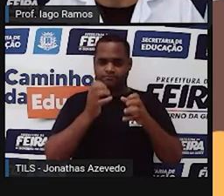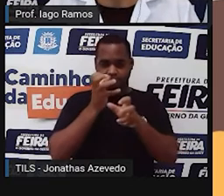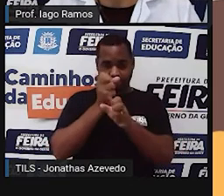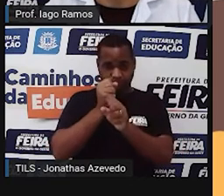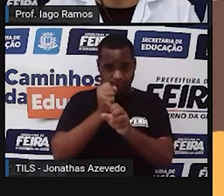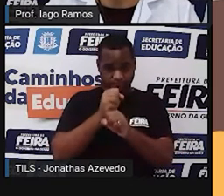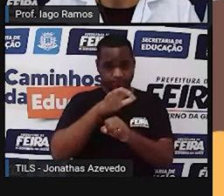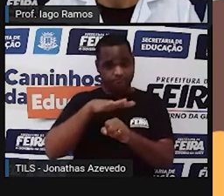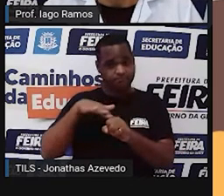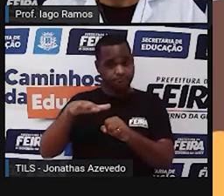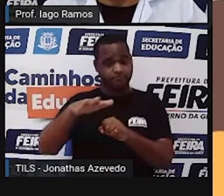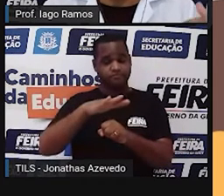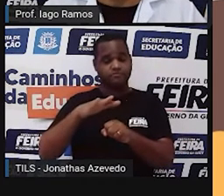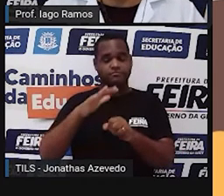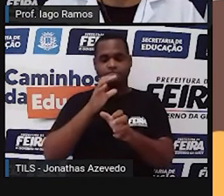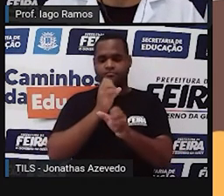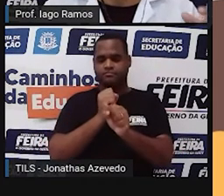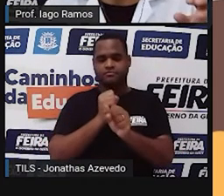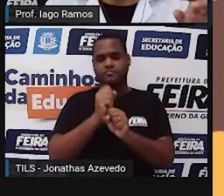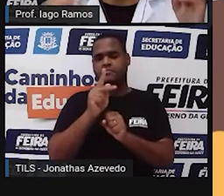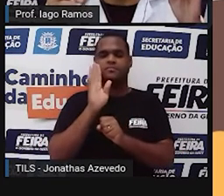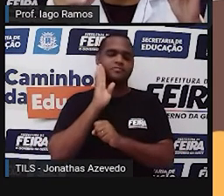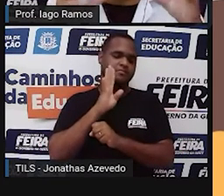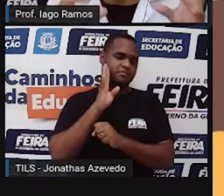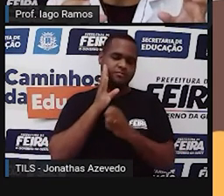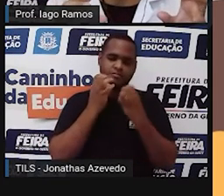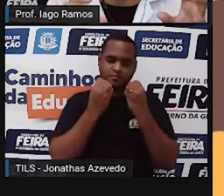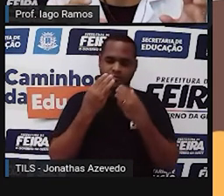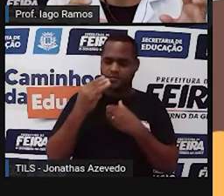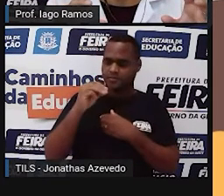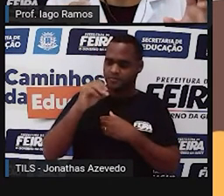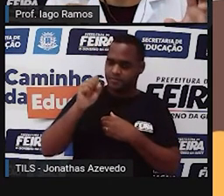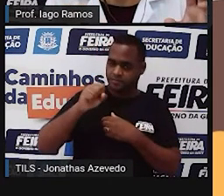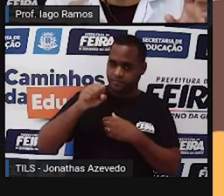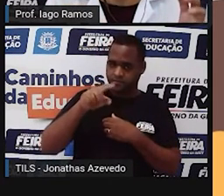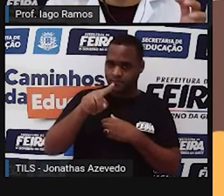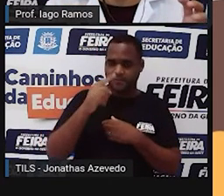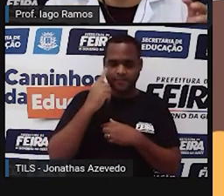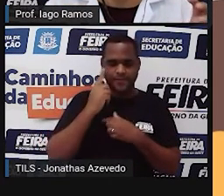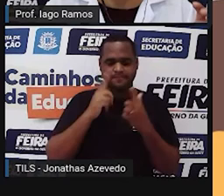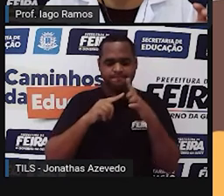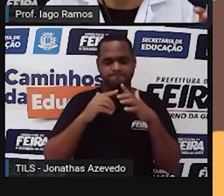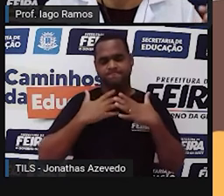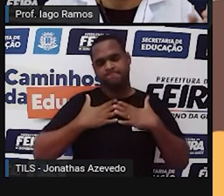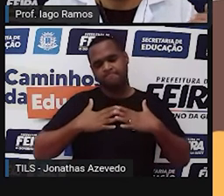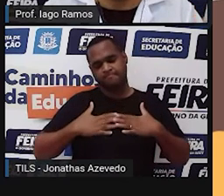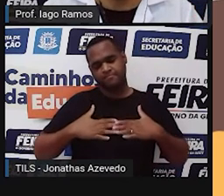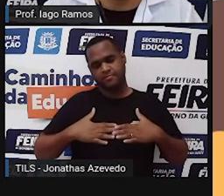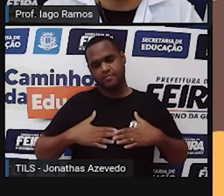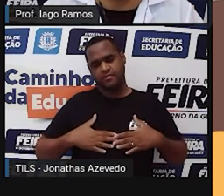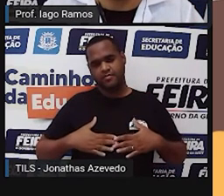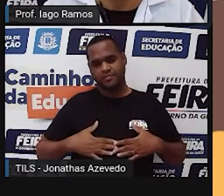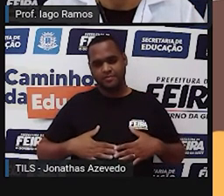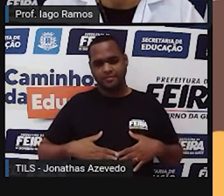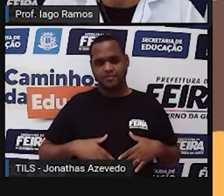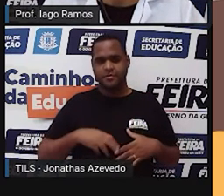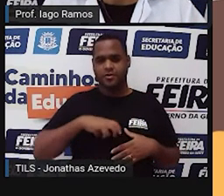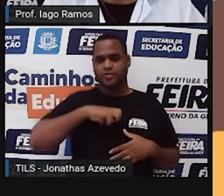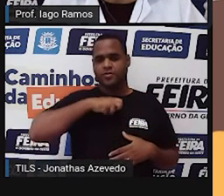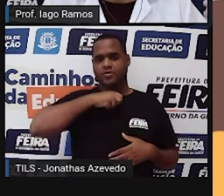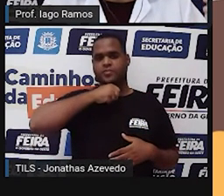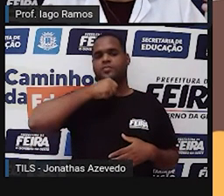cálculos, certo? E vai ser legal. Então, vou te dar assim 30 segundos e a gente vai respirar, ó, inspirando.